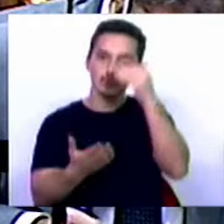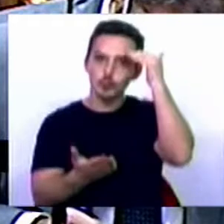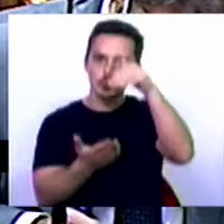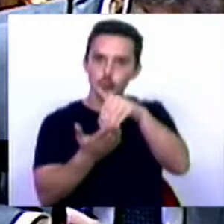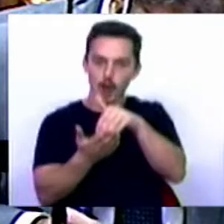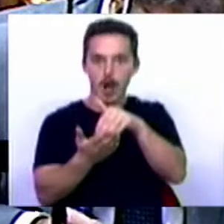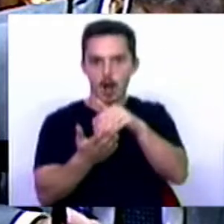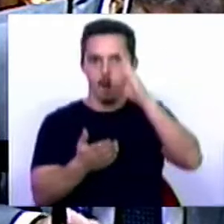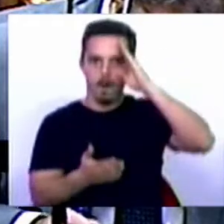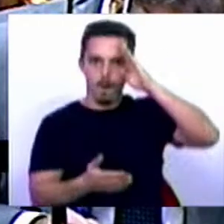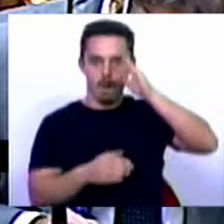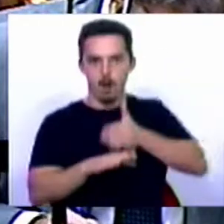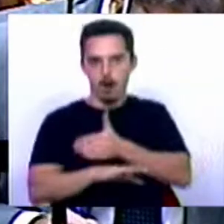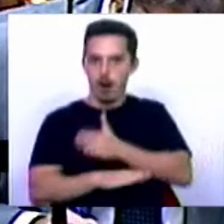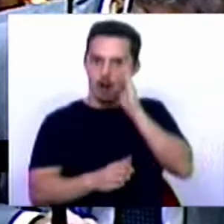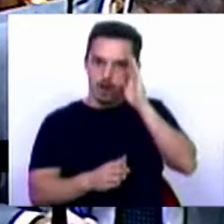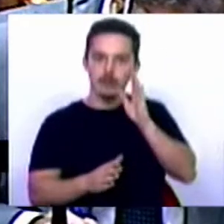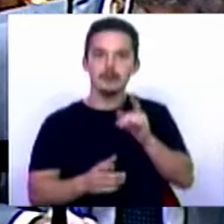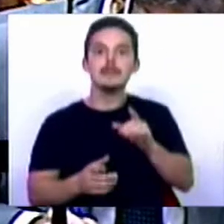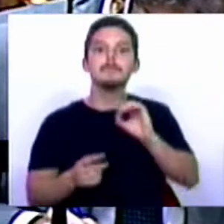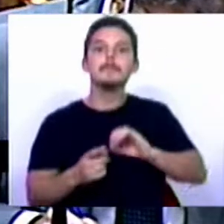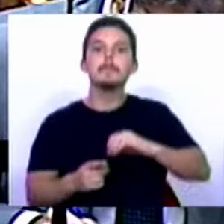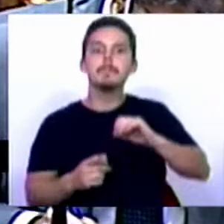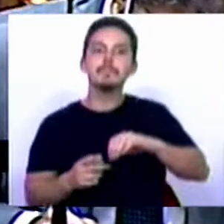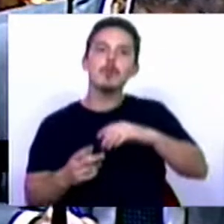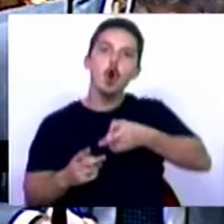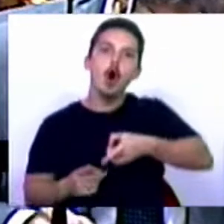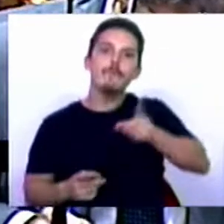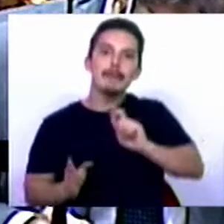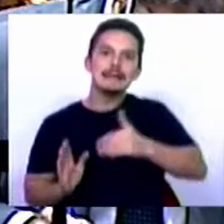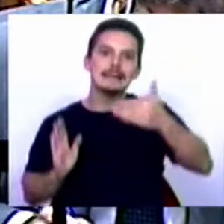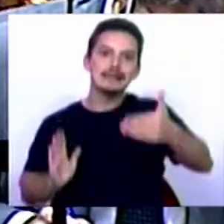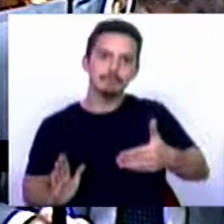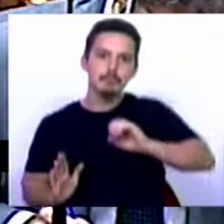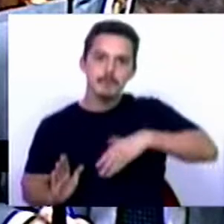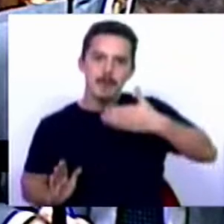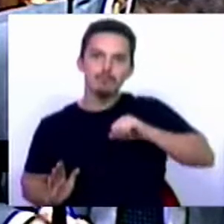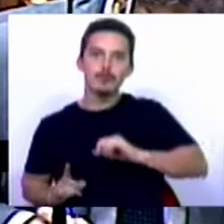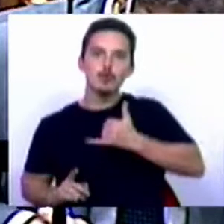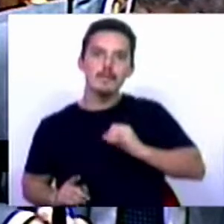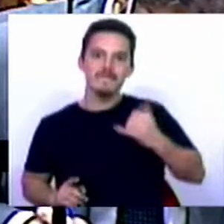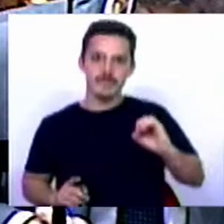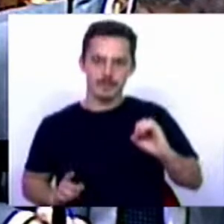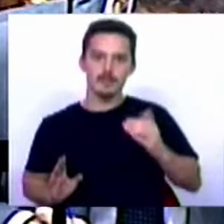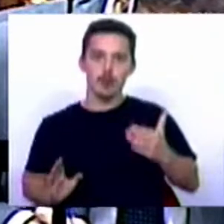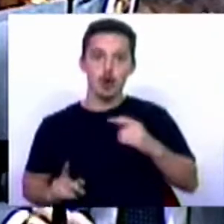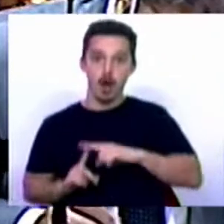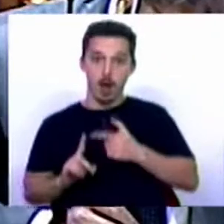preliminares relativamente aos primeiros nove meses já de 2020. Em 2020,